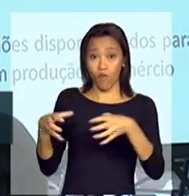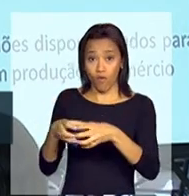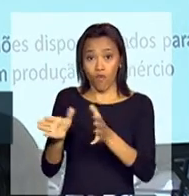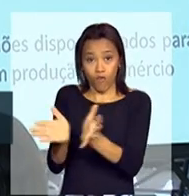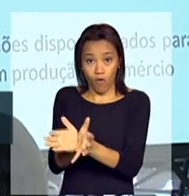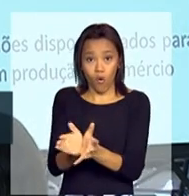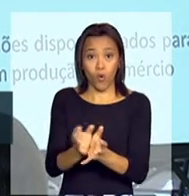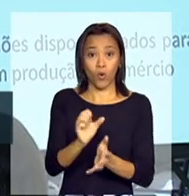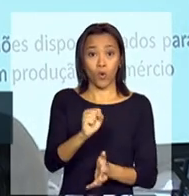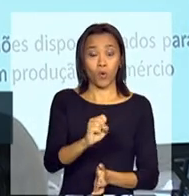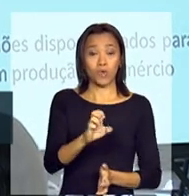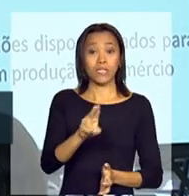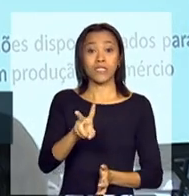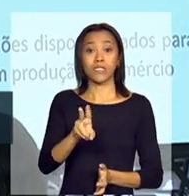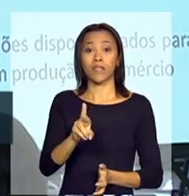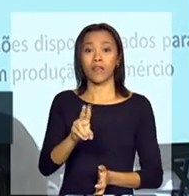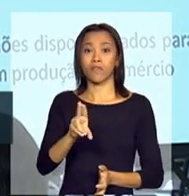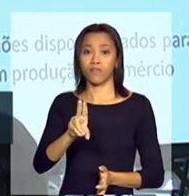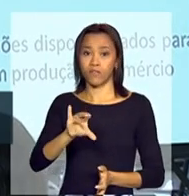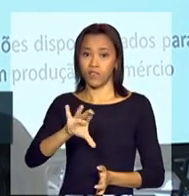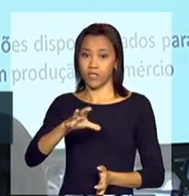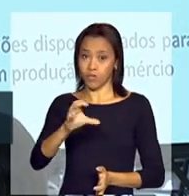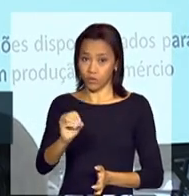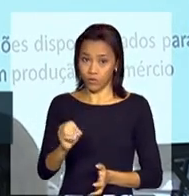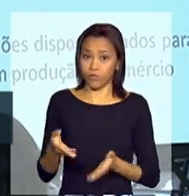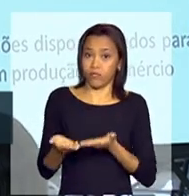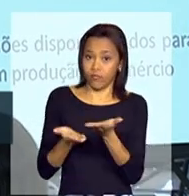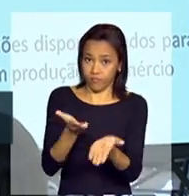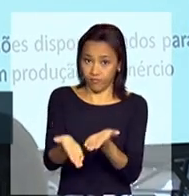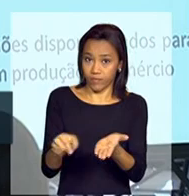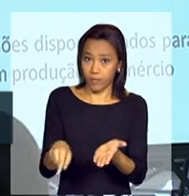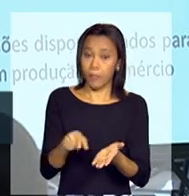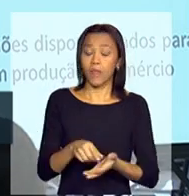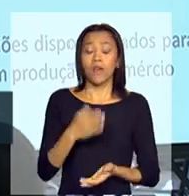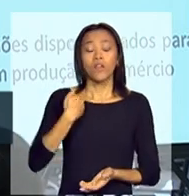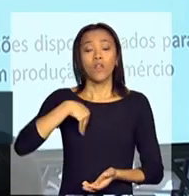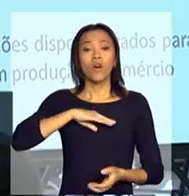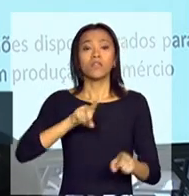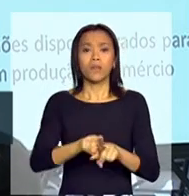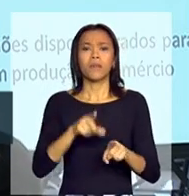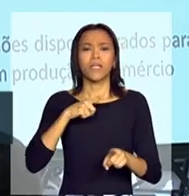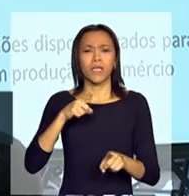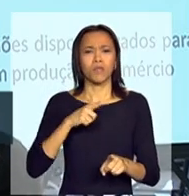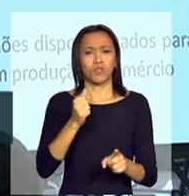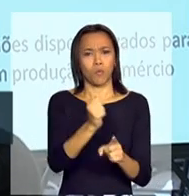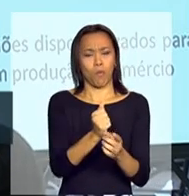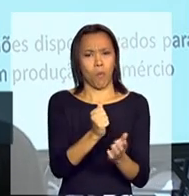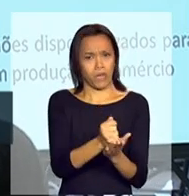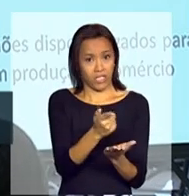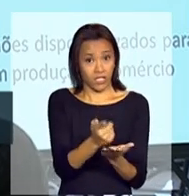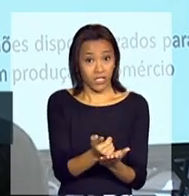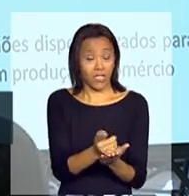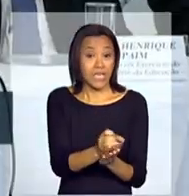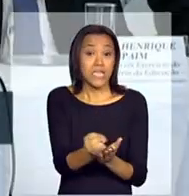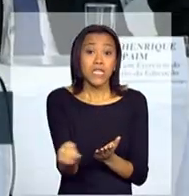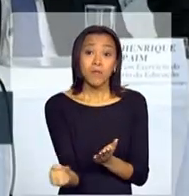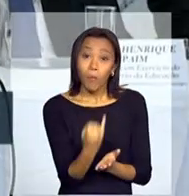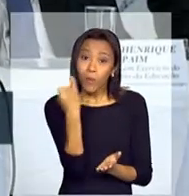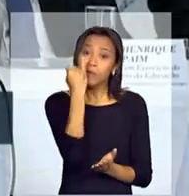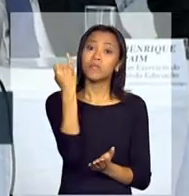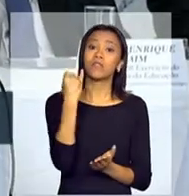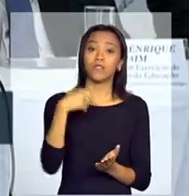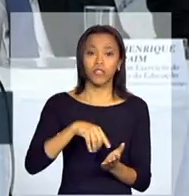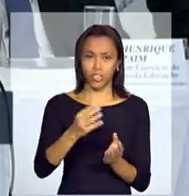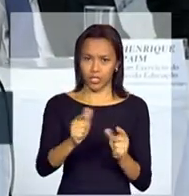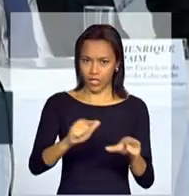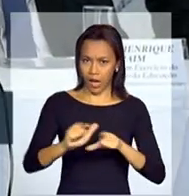vez, eu já tinha feito uma prestação de contas aqui da nossa agenda de seca, então, nós estamos com uma agenda importante que bate e rebate